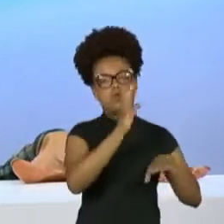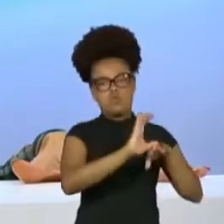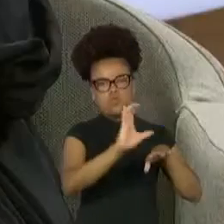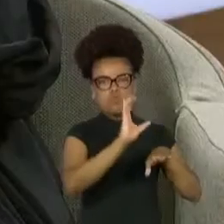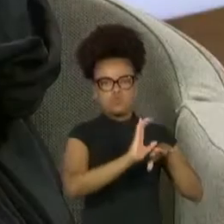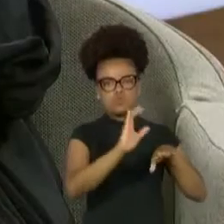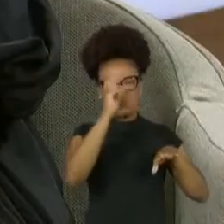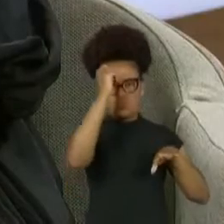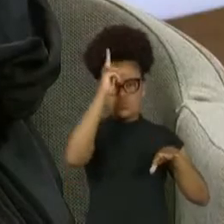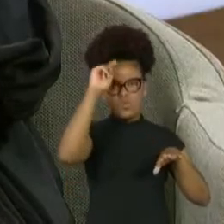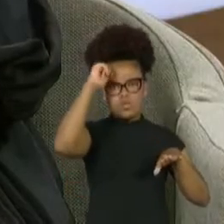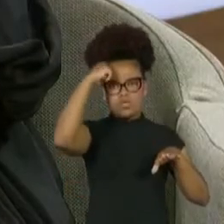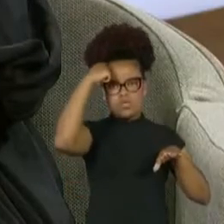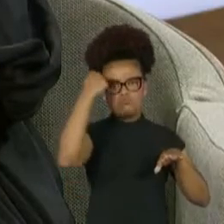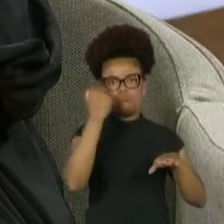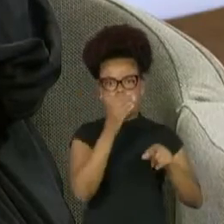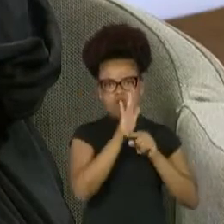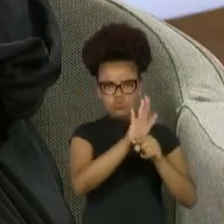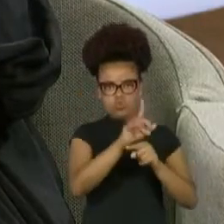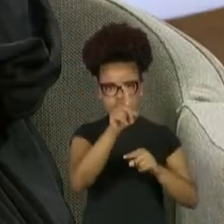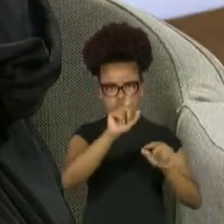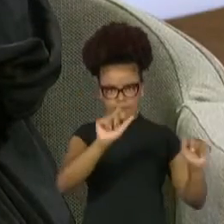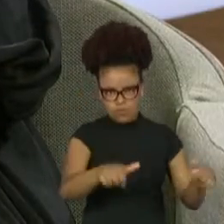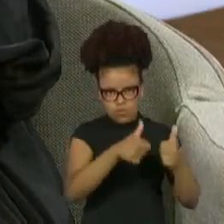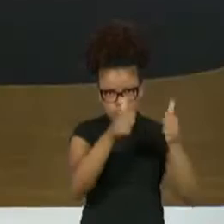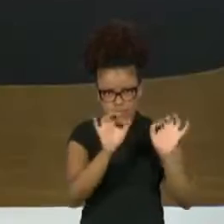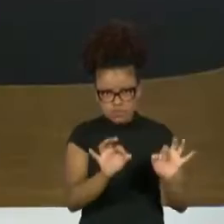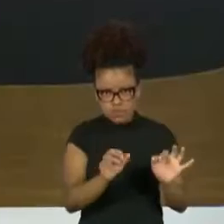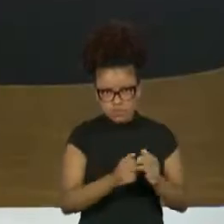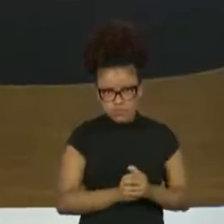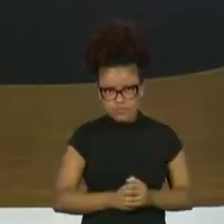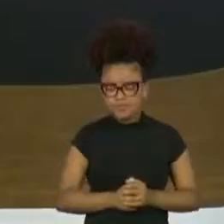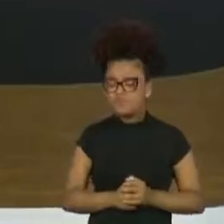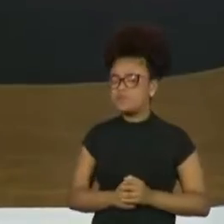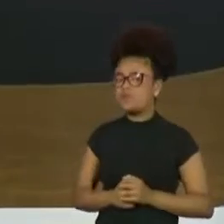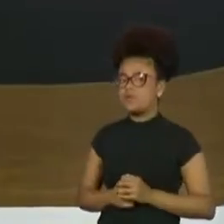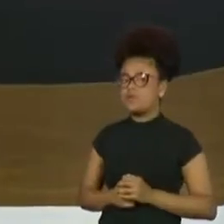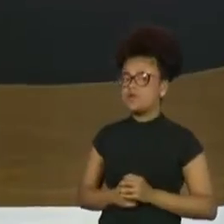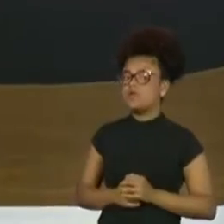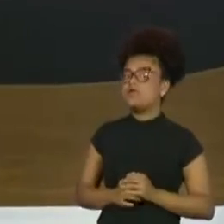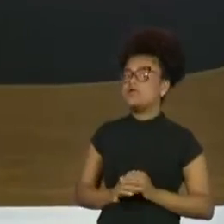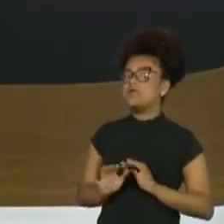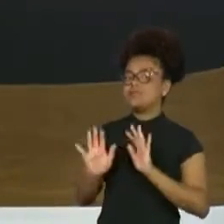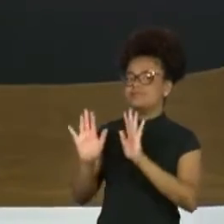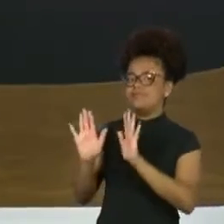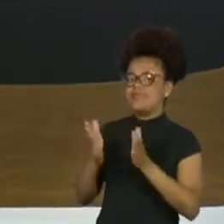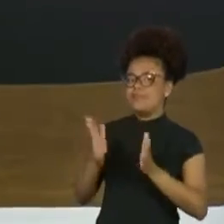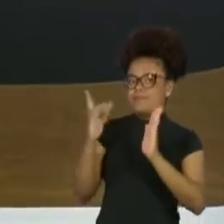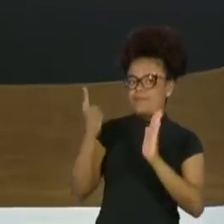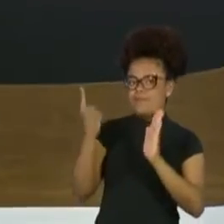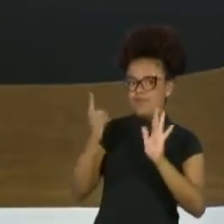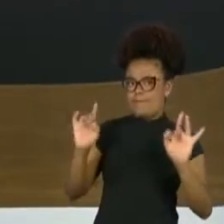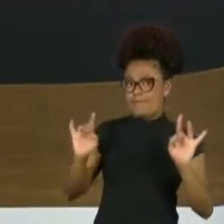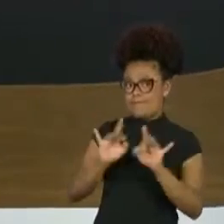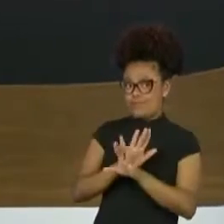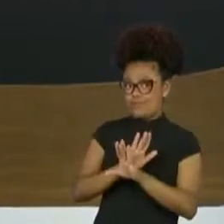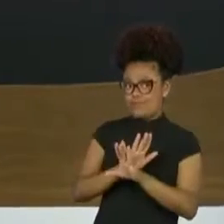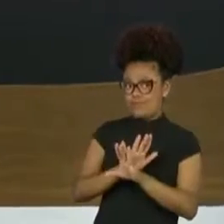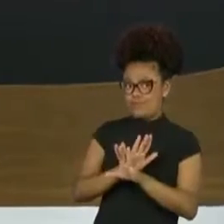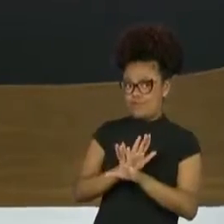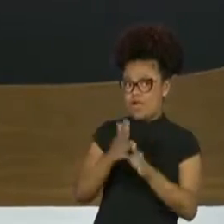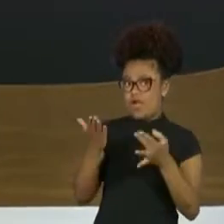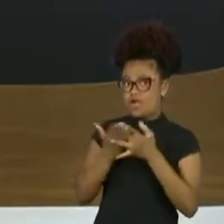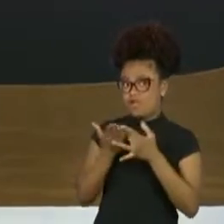fato? Com certeza. E com isso, então, a gente fecha esse lindo primeiro bloco, vai para um breve